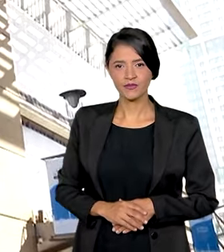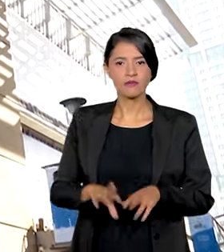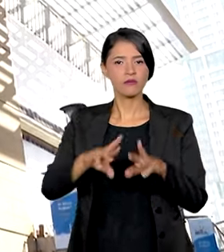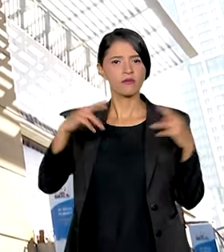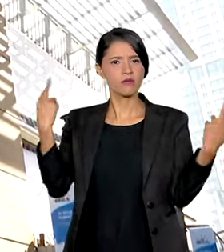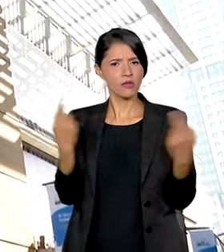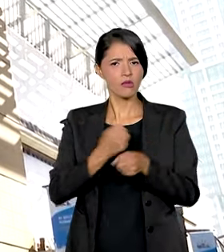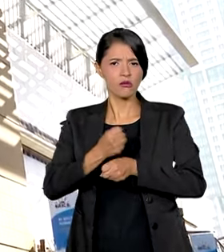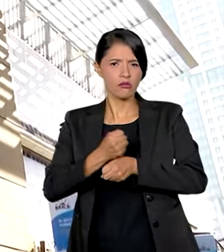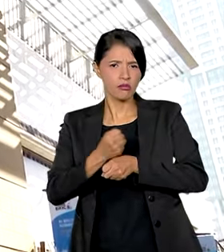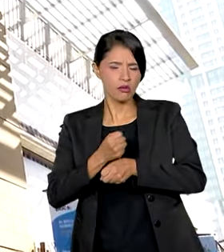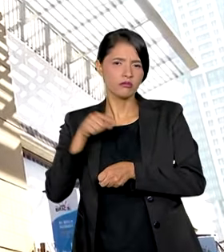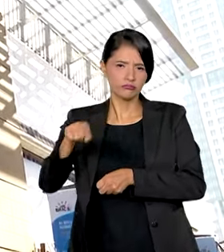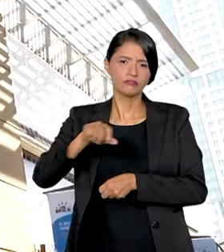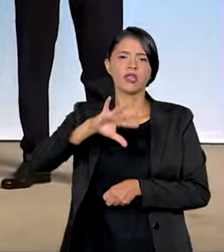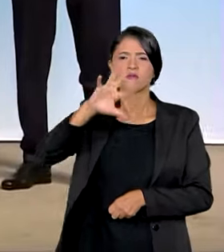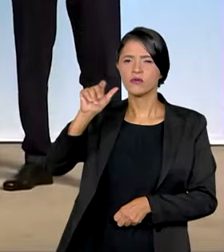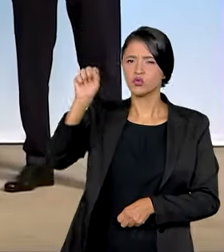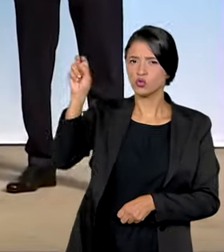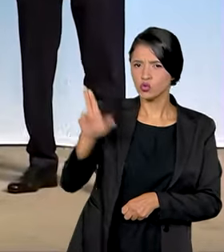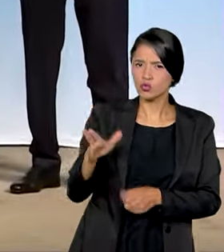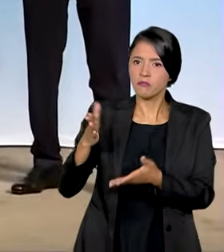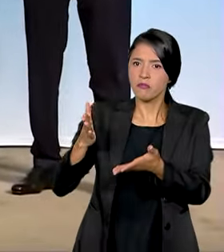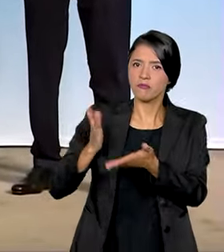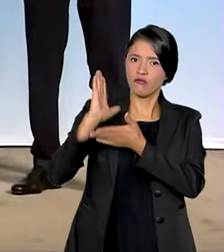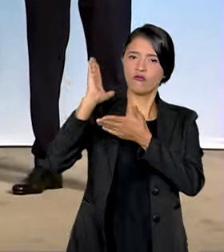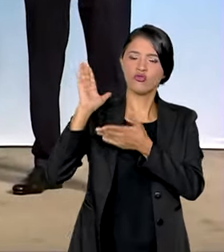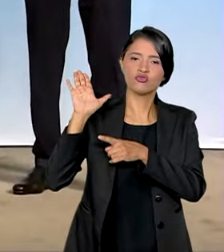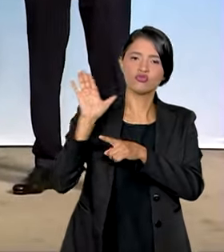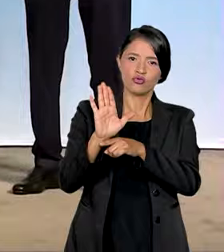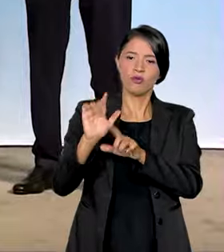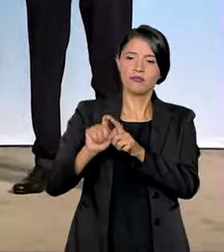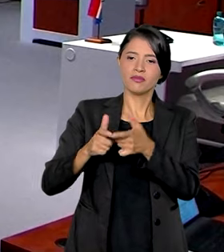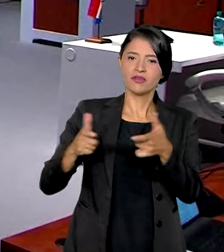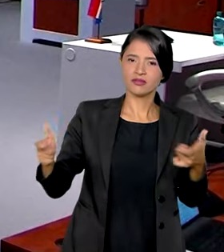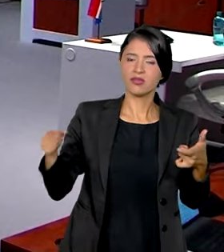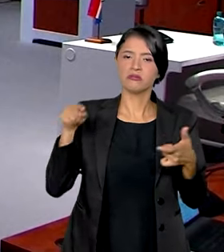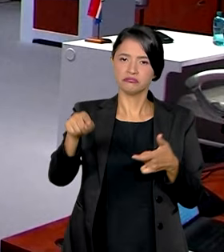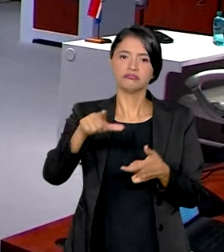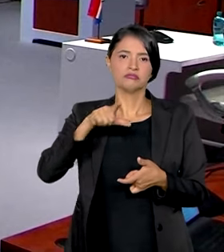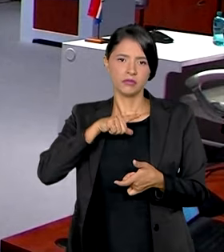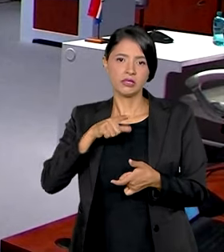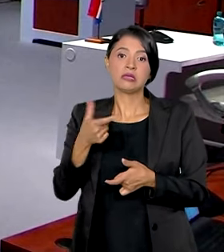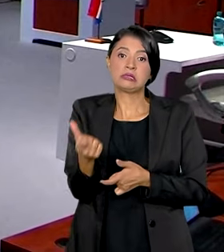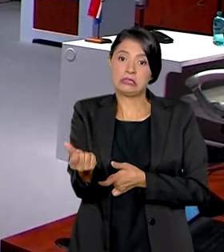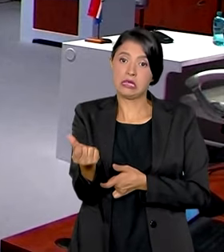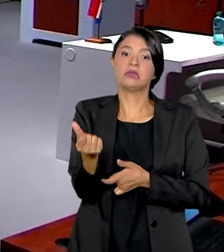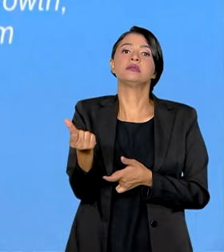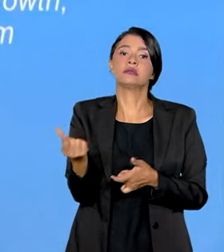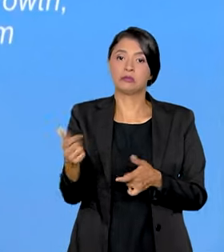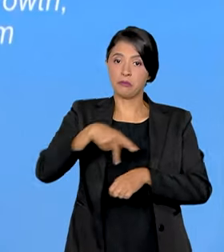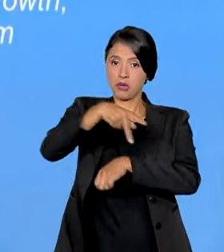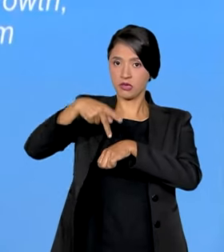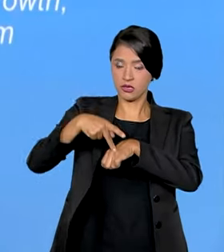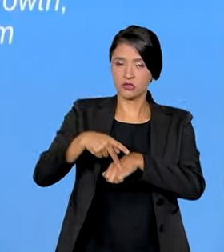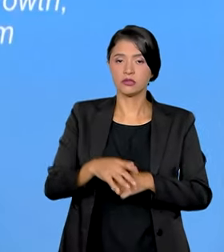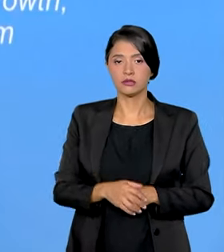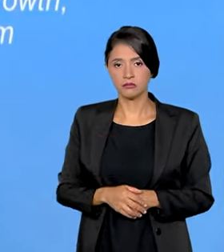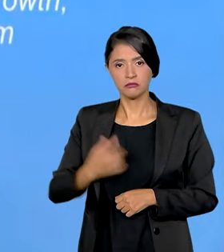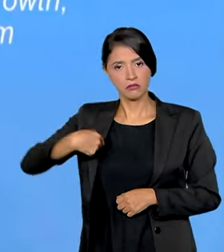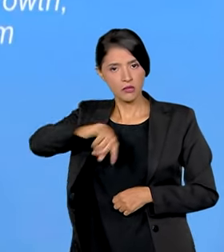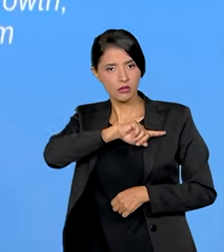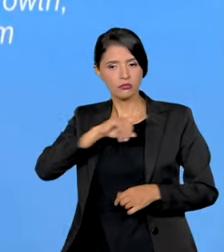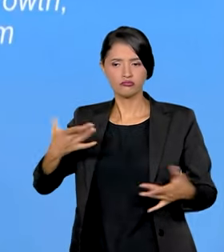Na reunião anual dos BRICS na África do Sul, ajudou a aprovar a ampliação do grupo, que deve receber mais seis países. Quanto mais